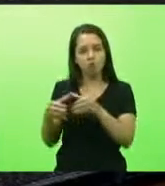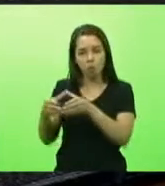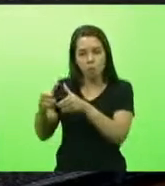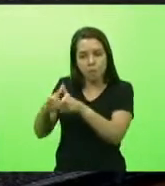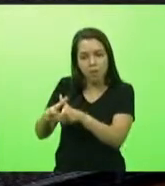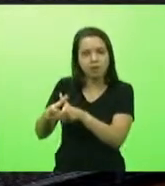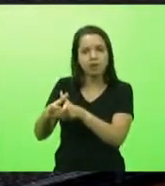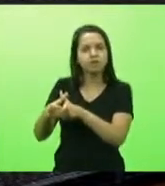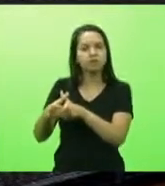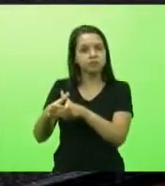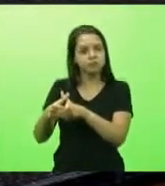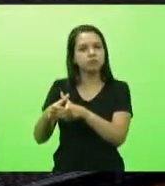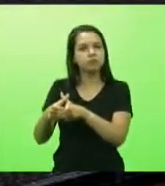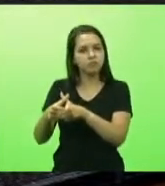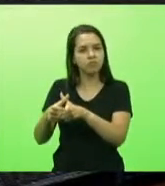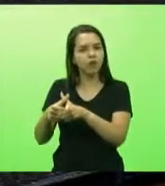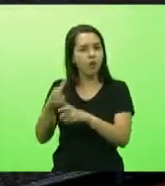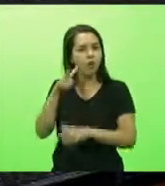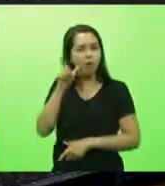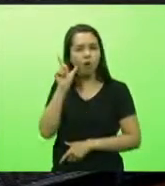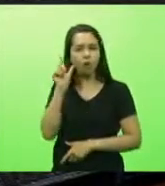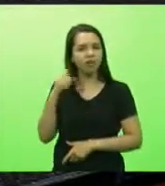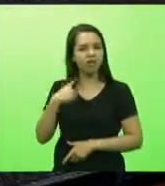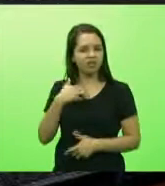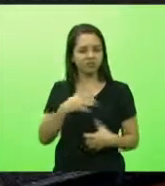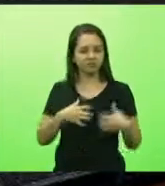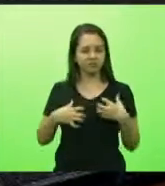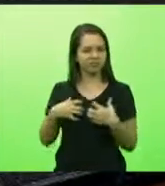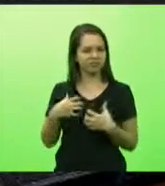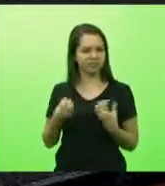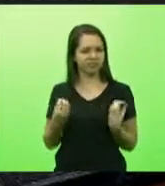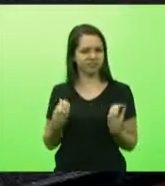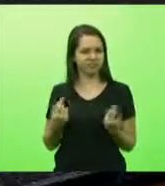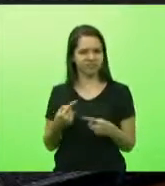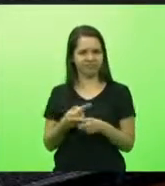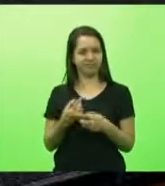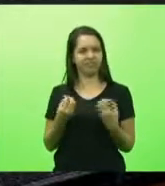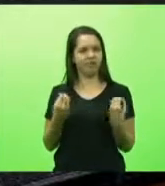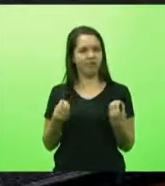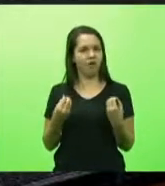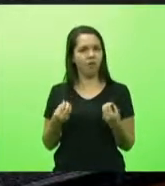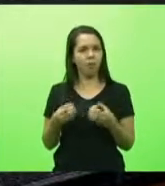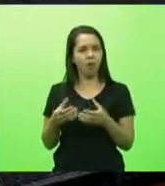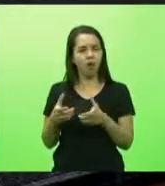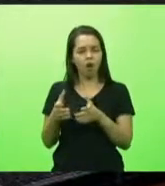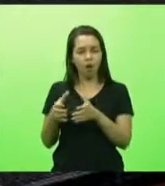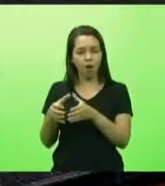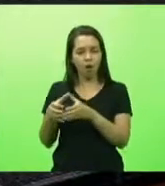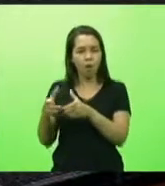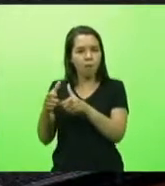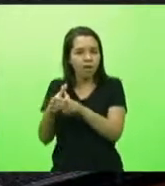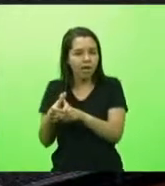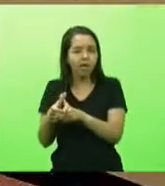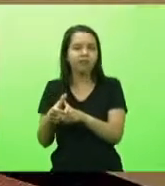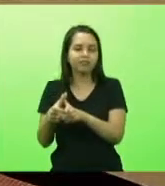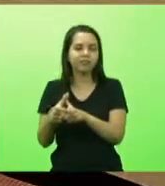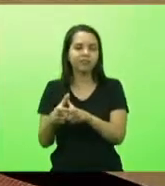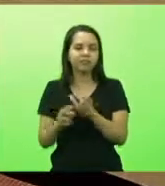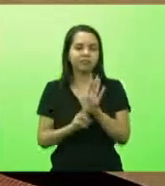Saí daqui ontem contrariado aqui. Então, você é a voz das menorias aqui dentro. Parabéns, deputado.